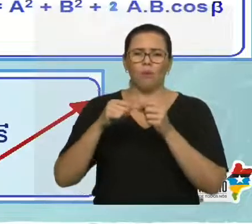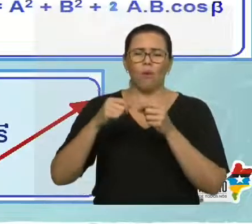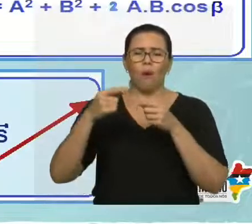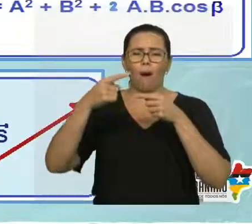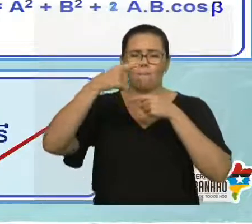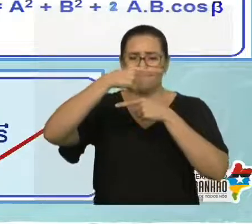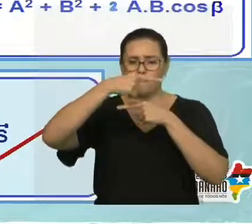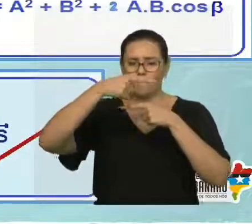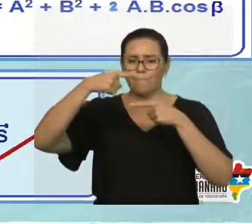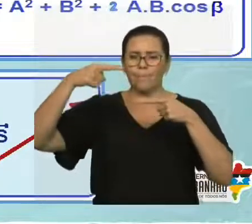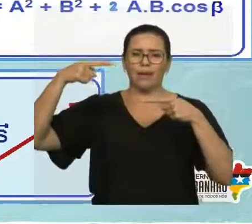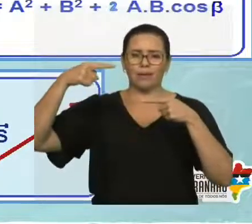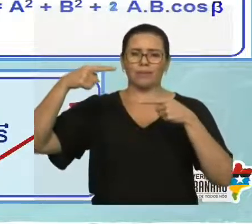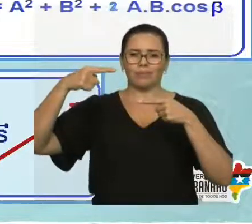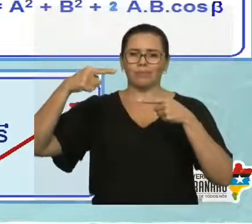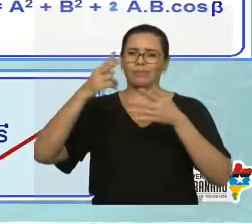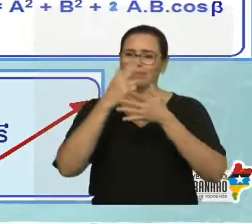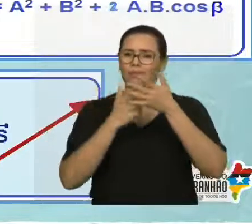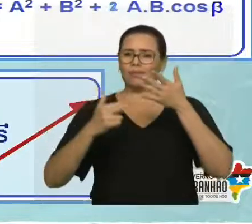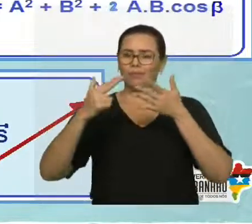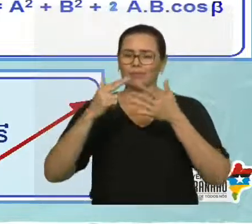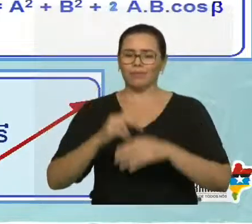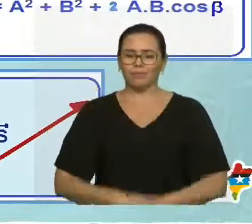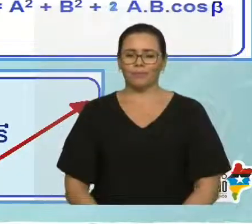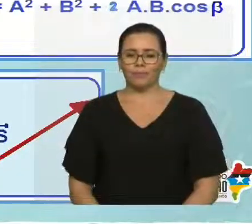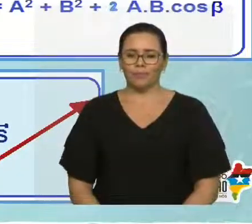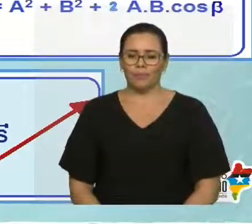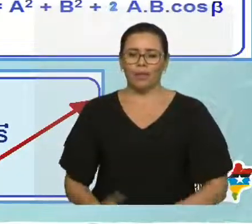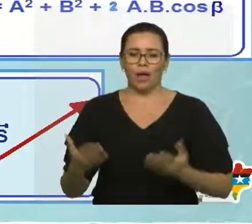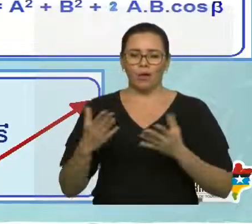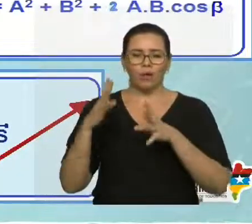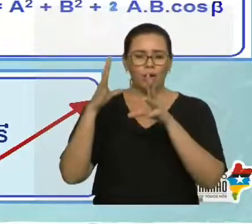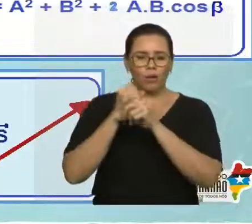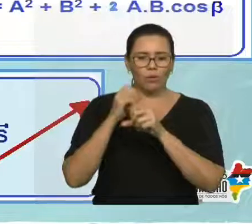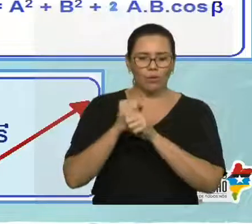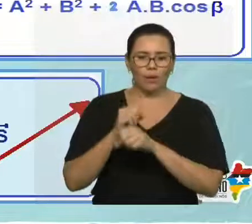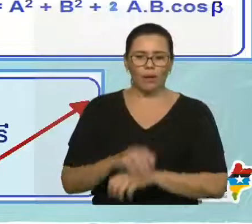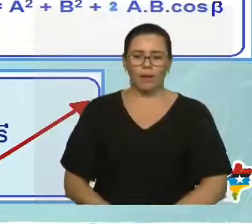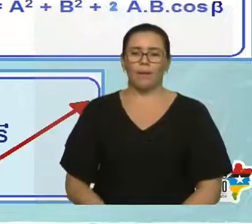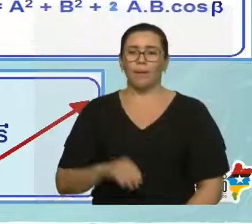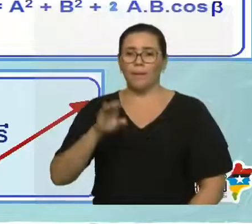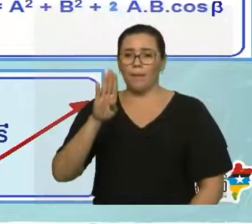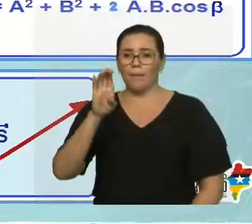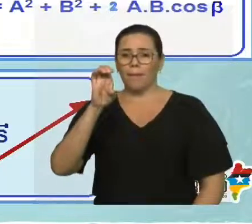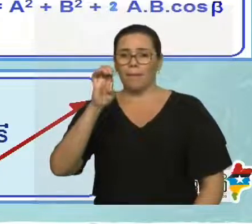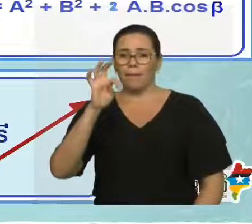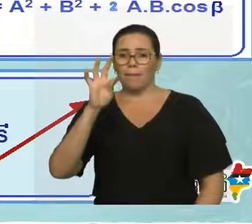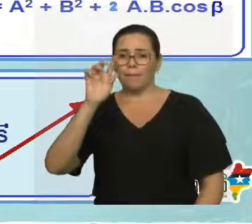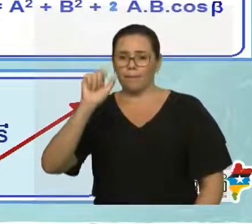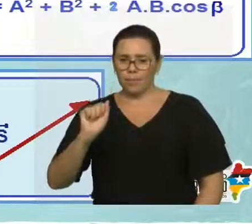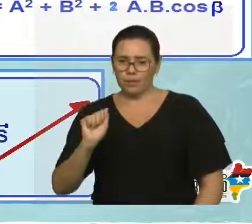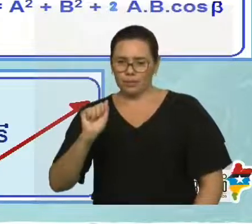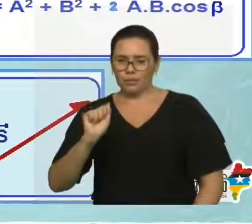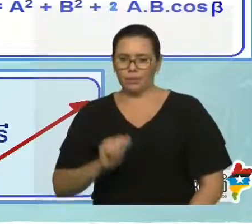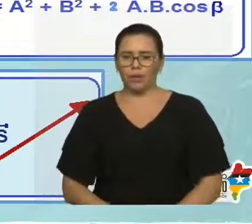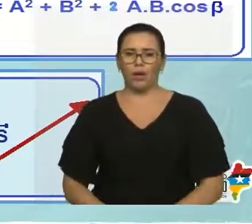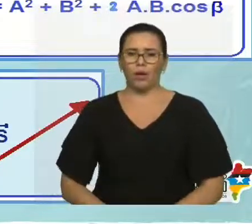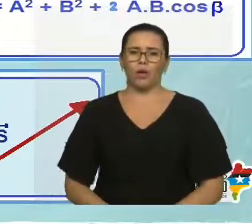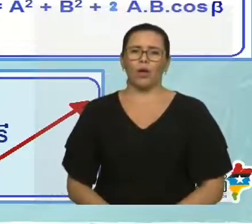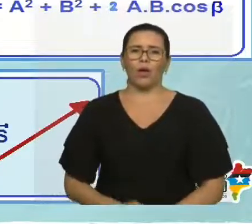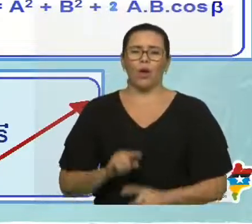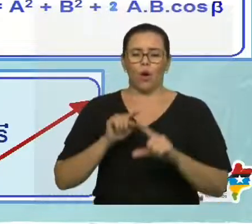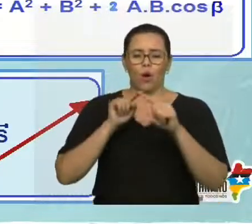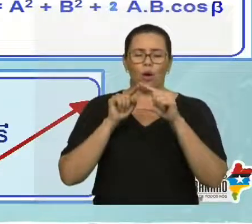Bem, agora a gente vai calcular. Sendo beta, o ângulo entre os vetores pode-se determinar o módulo da intensidade do vetor resultante pela lei dos